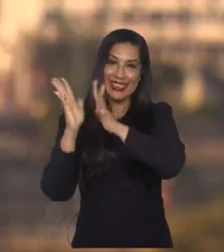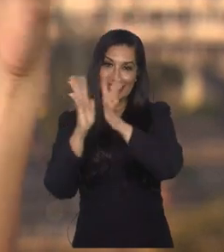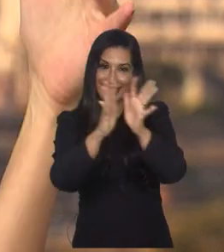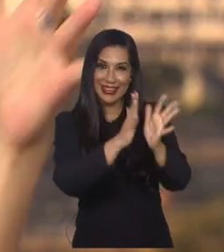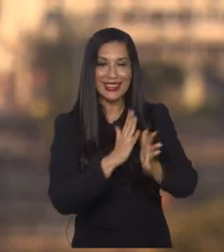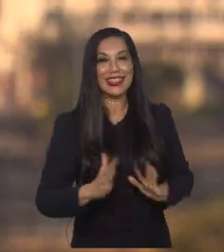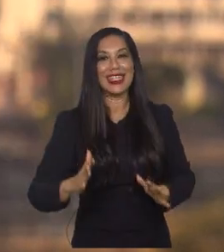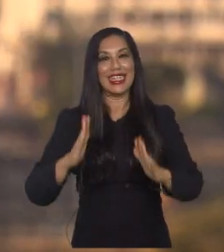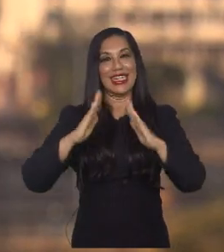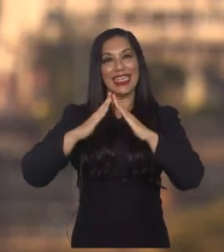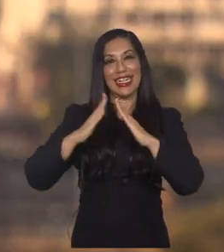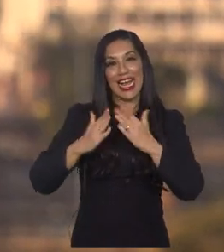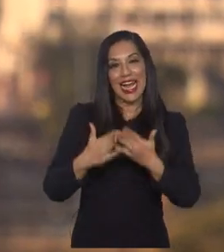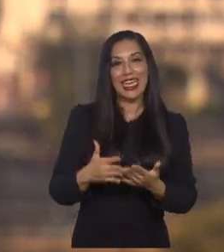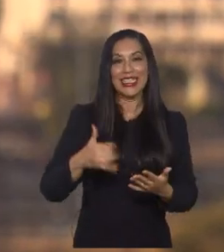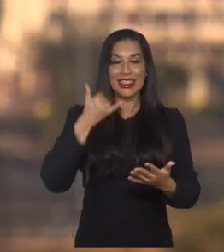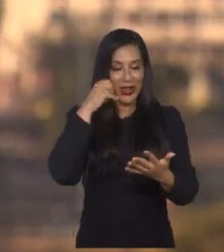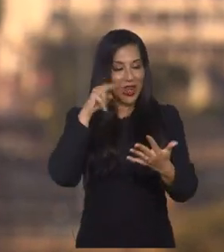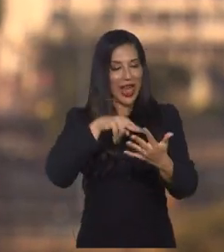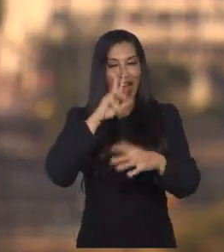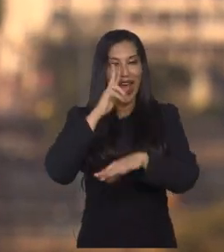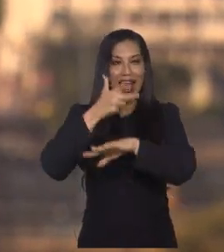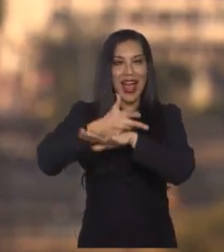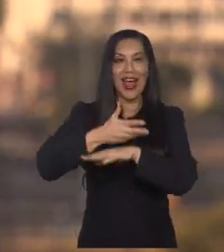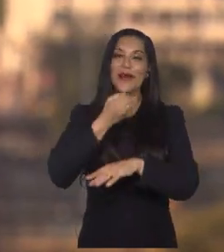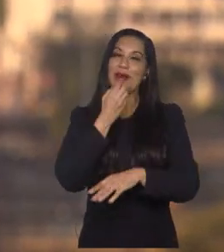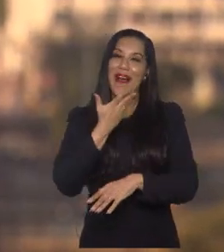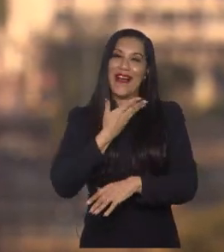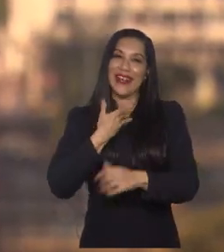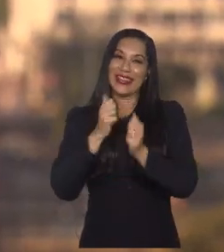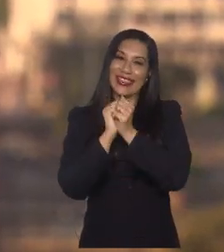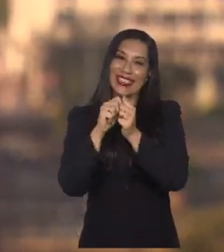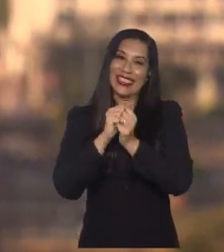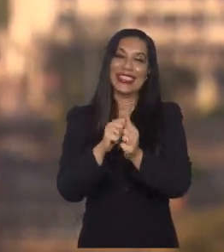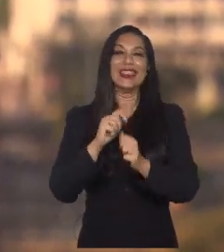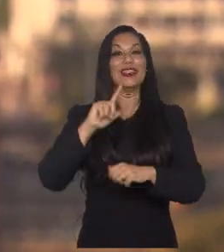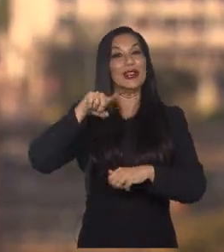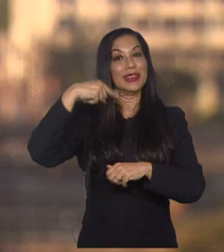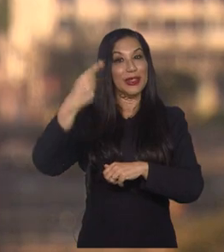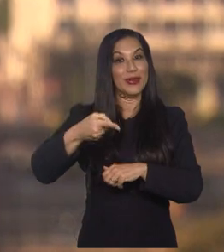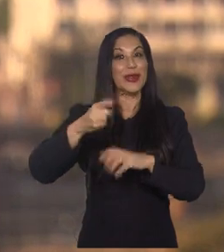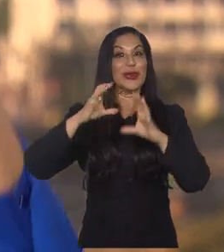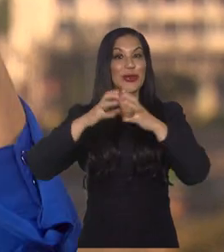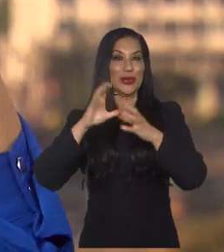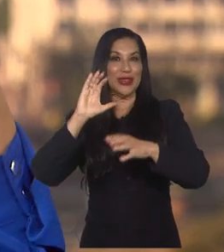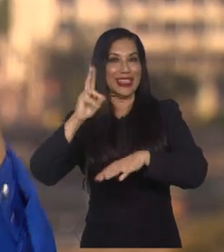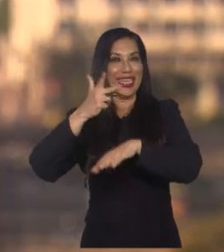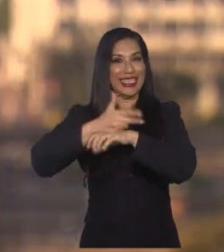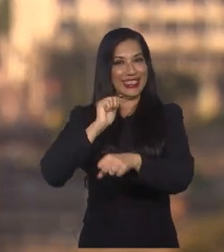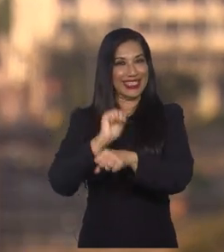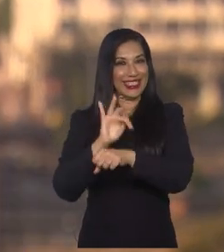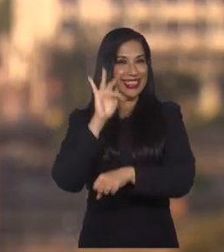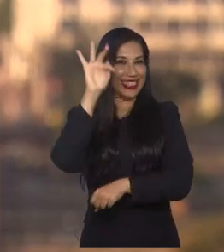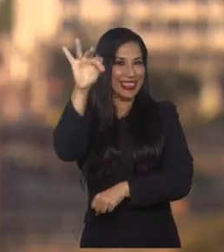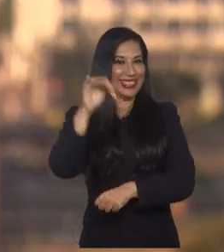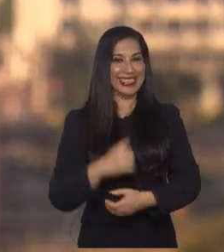seja do celular, de onde for, valeu também pela companhia, a gente volta no próximo episódio com o Grupo C, até lá.